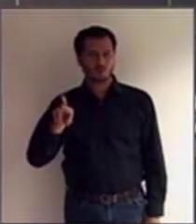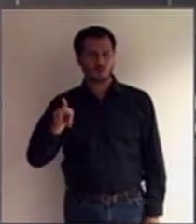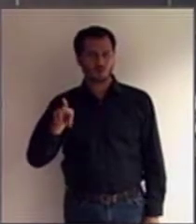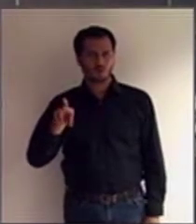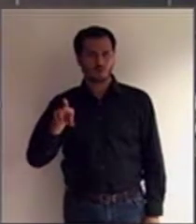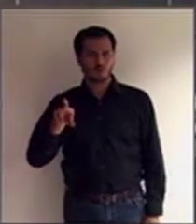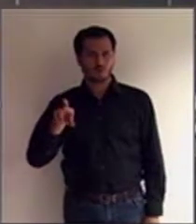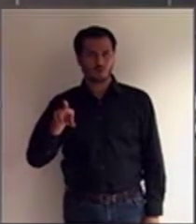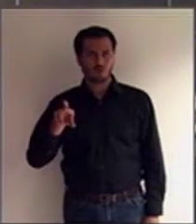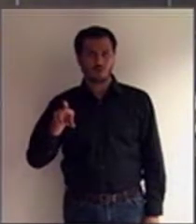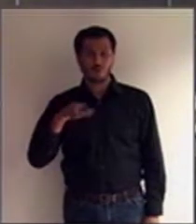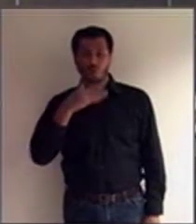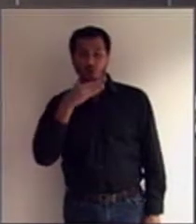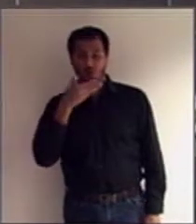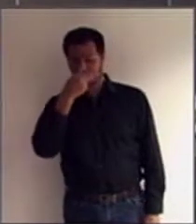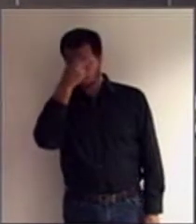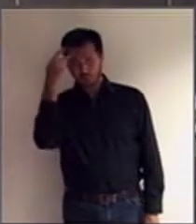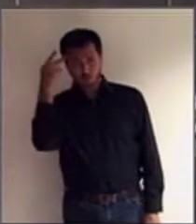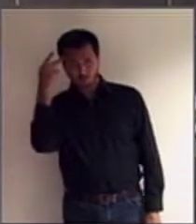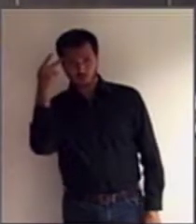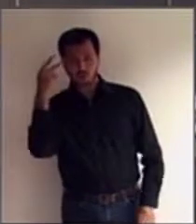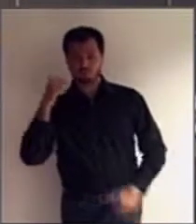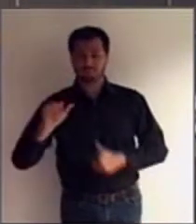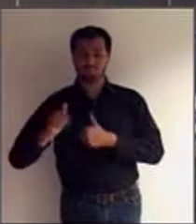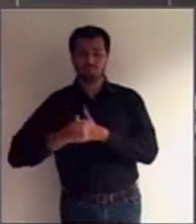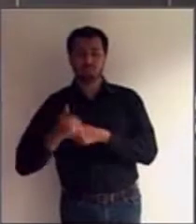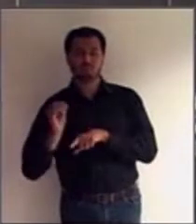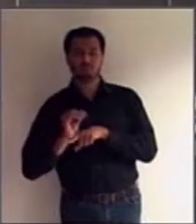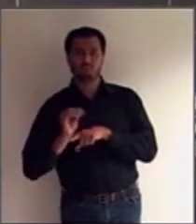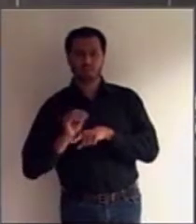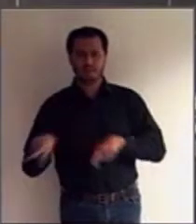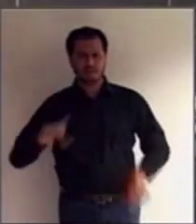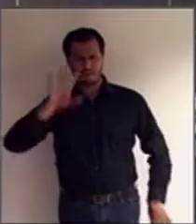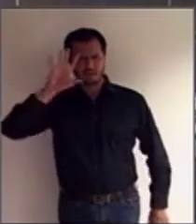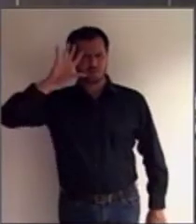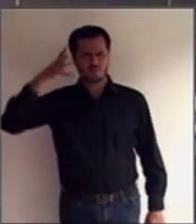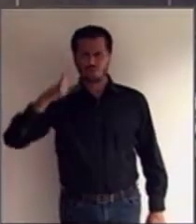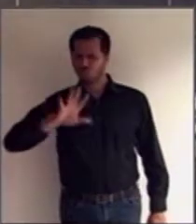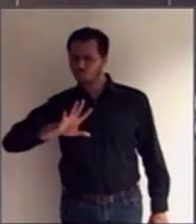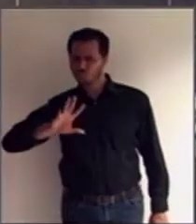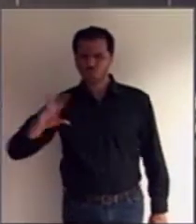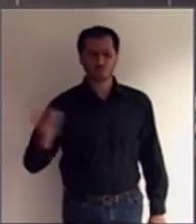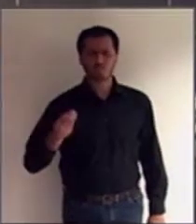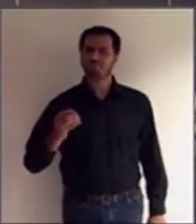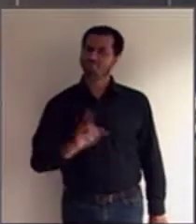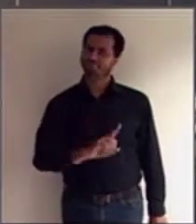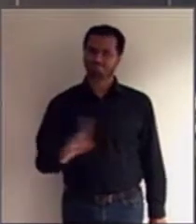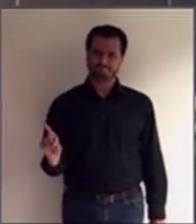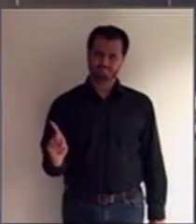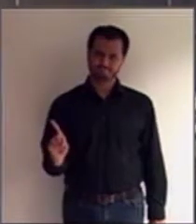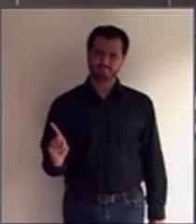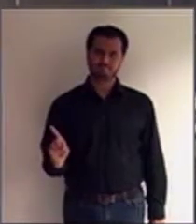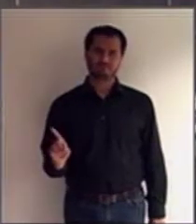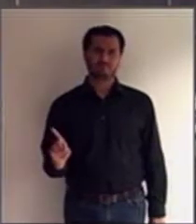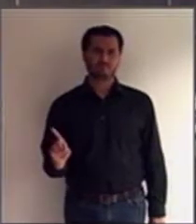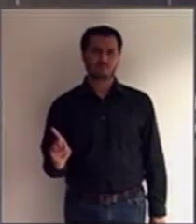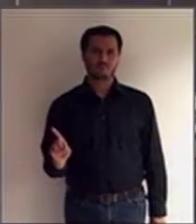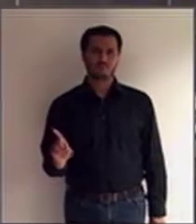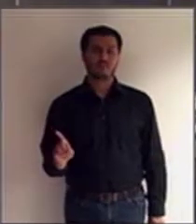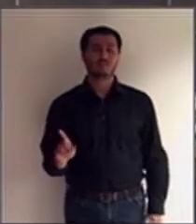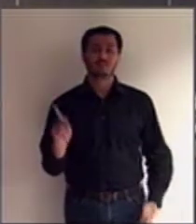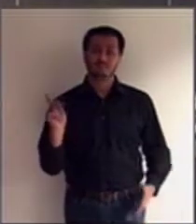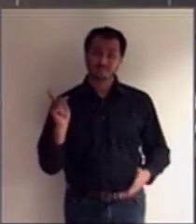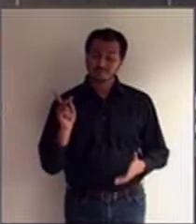poder absoluto de decidir indefinidamente o que a pessoa com deficiência vai fazer. Mesmo a